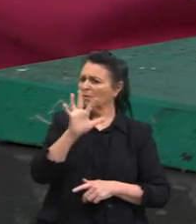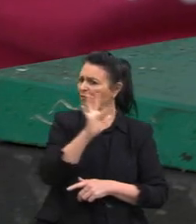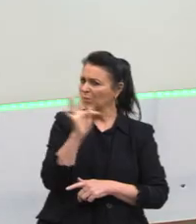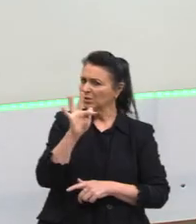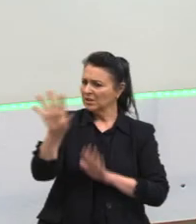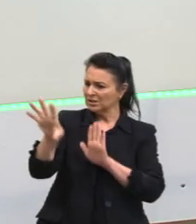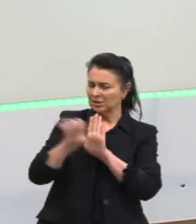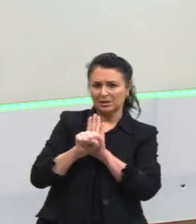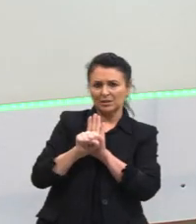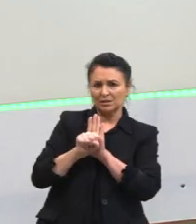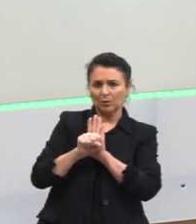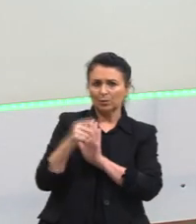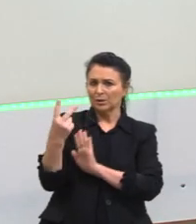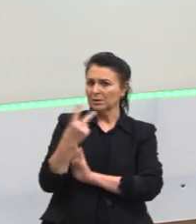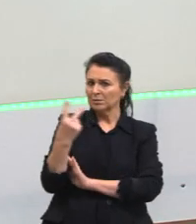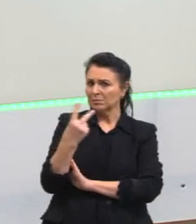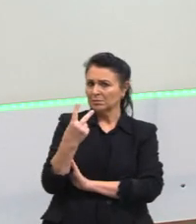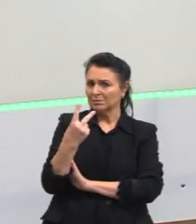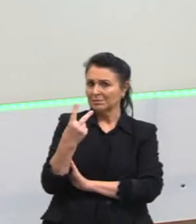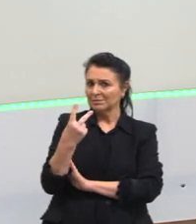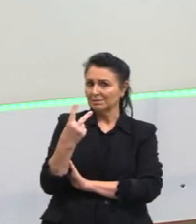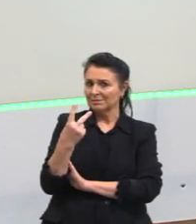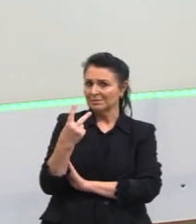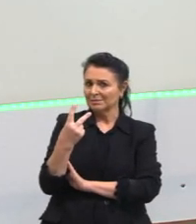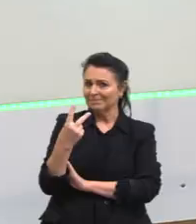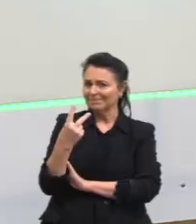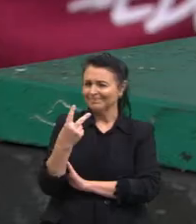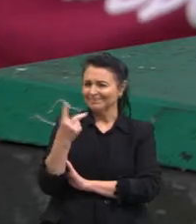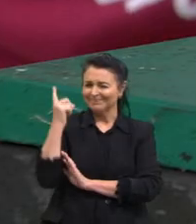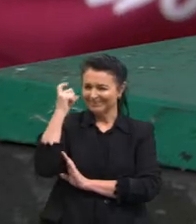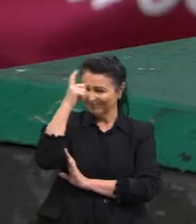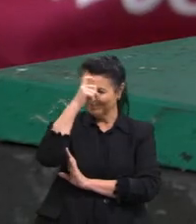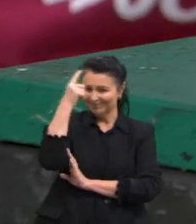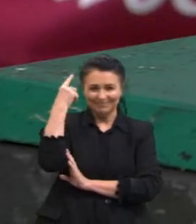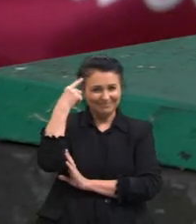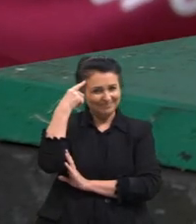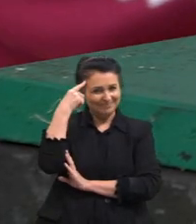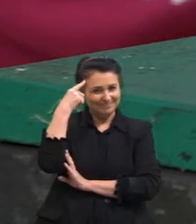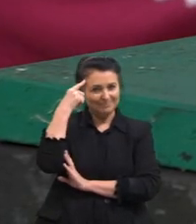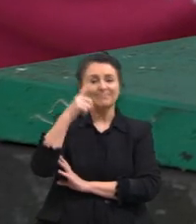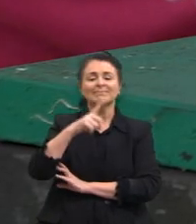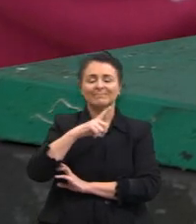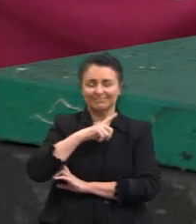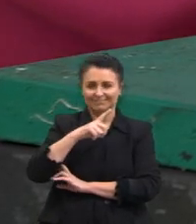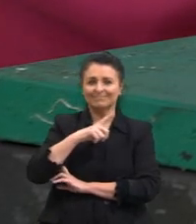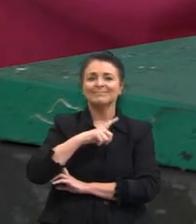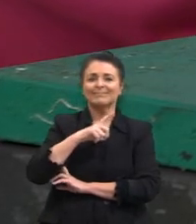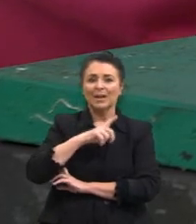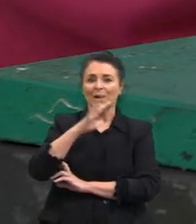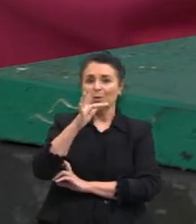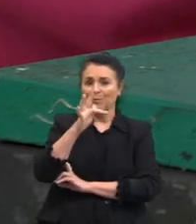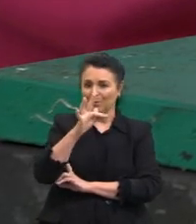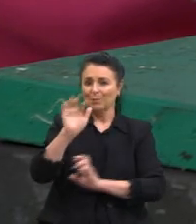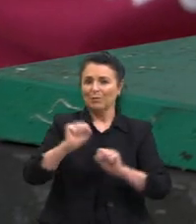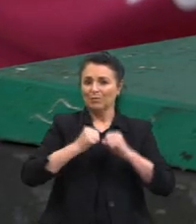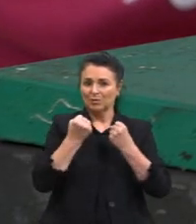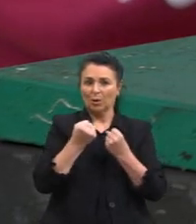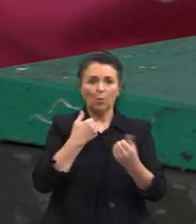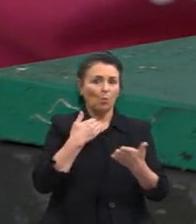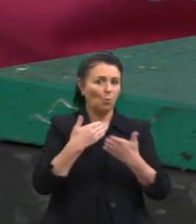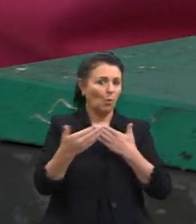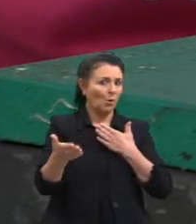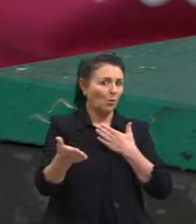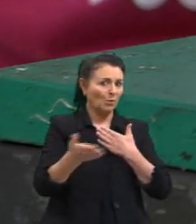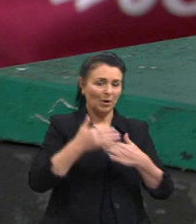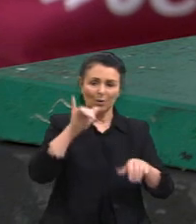duas canetas. É difícil, né? Da gente pensar isso. Mas, existe. Tá? Entre quaisquer dois corpos,